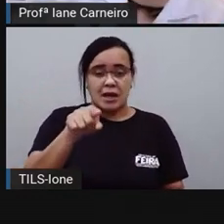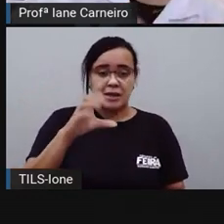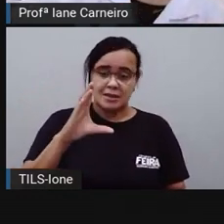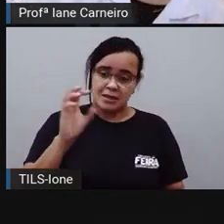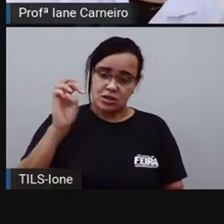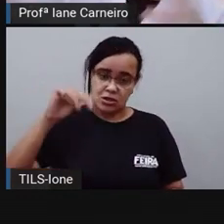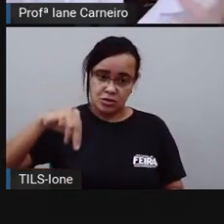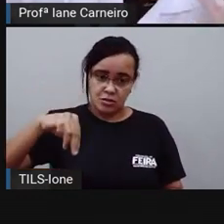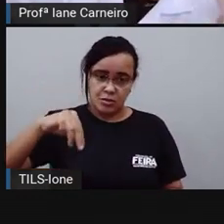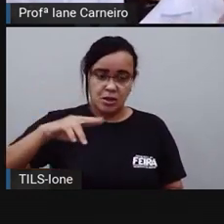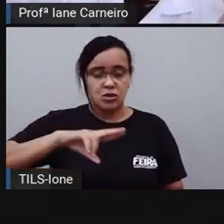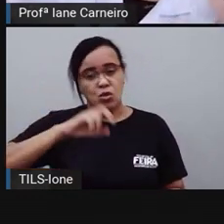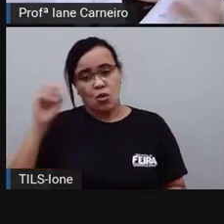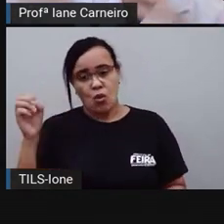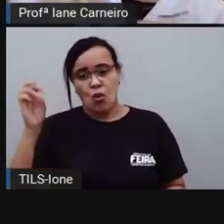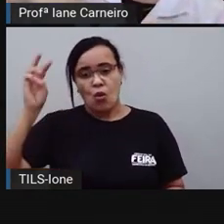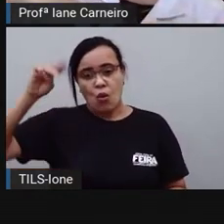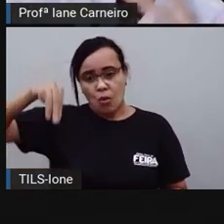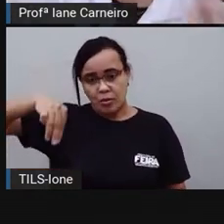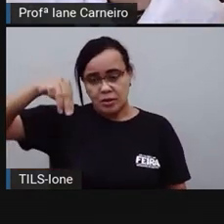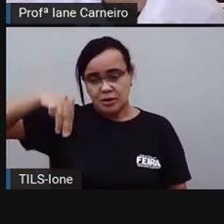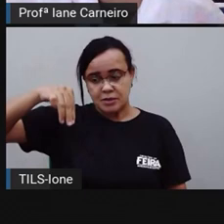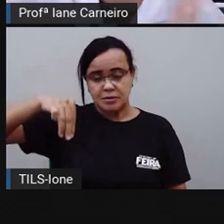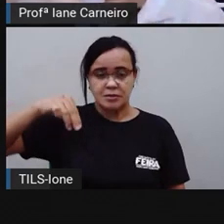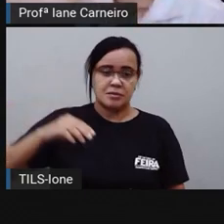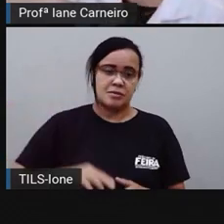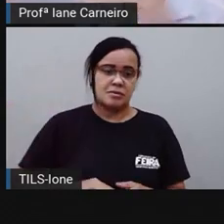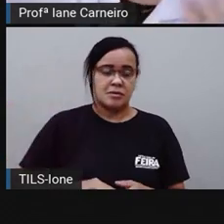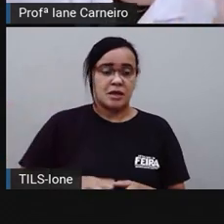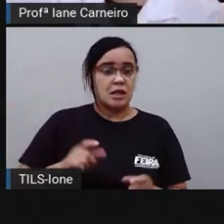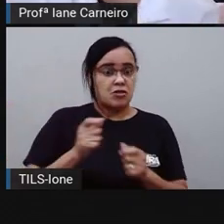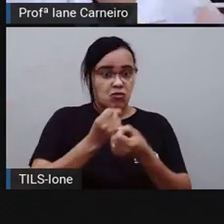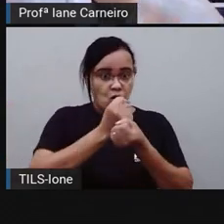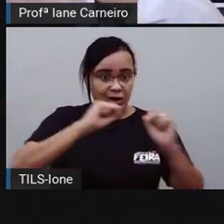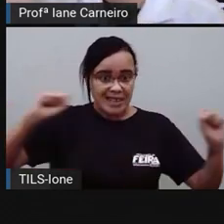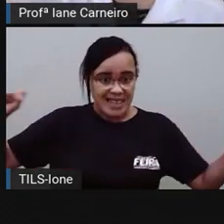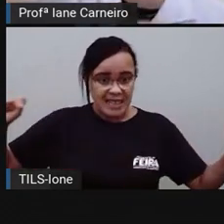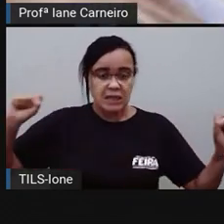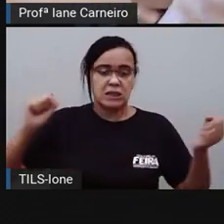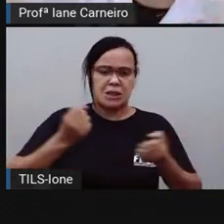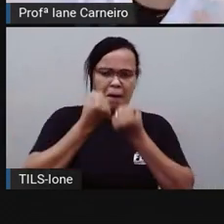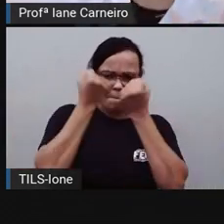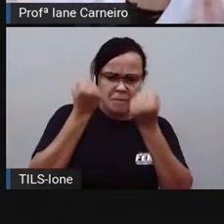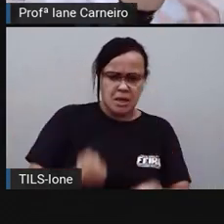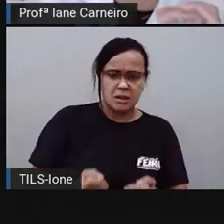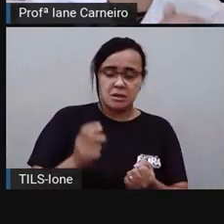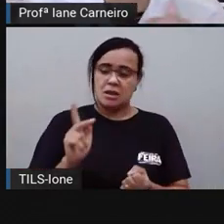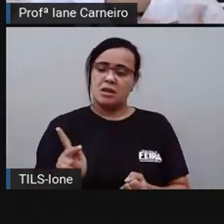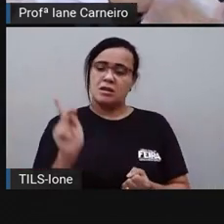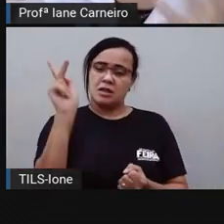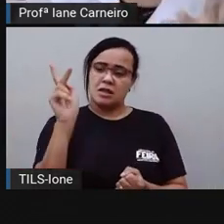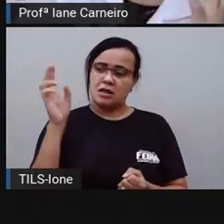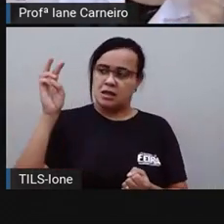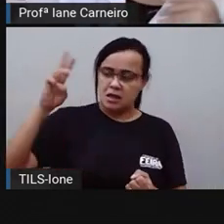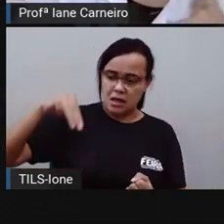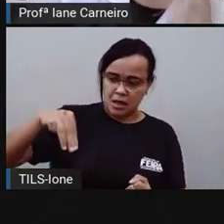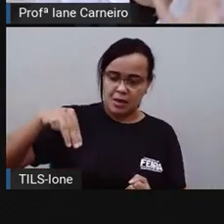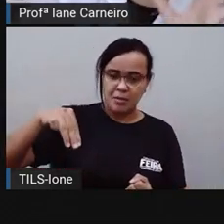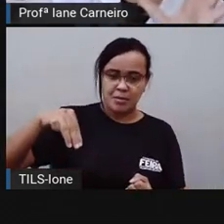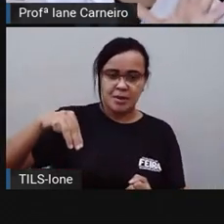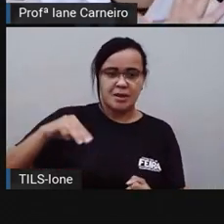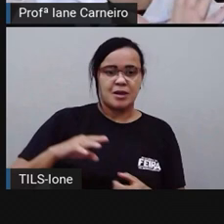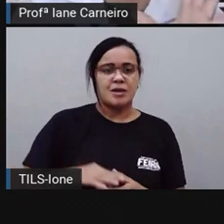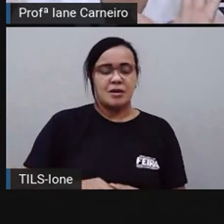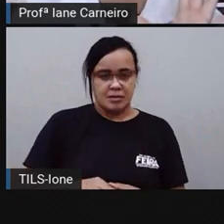Se for algo bem grandão, gente vai usar quilo, né, tonelada ou quilômetro, tá bom? É que tá, aí é